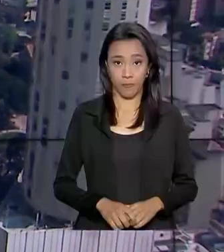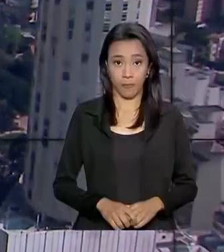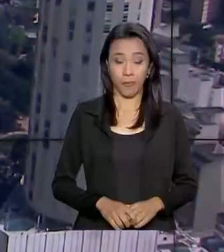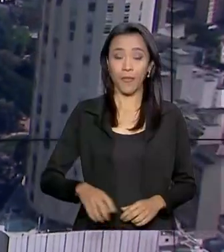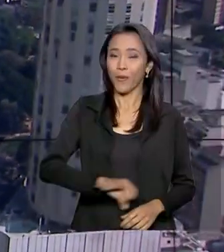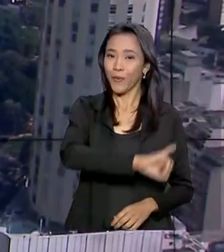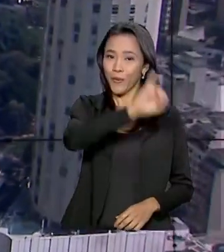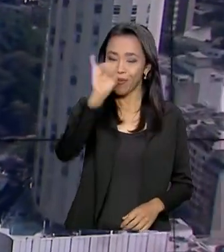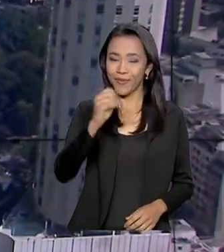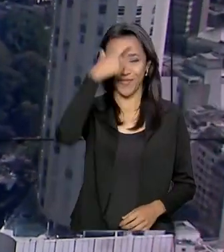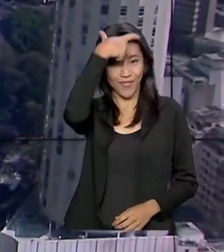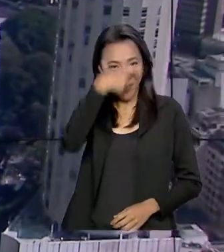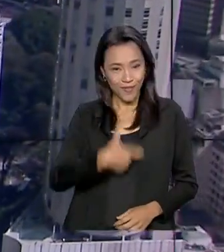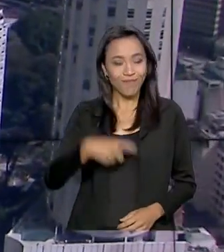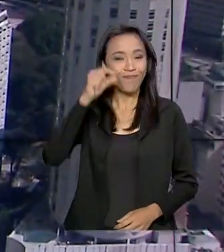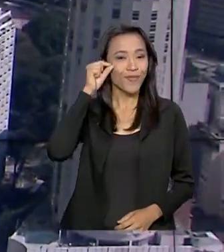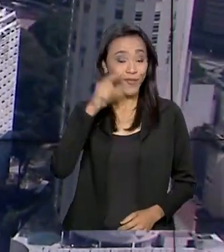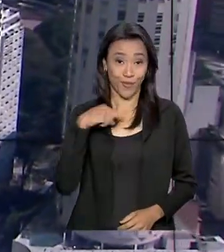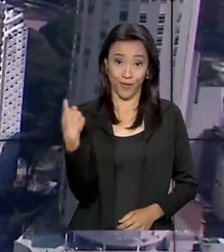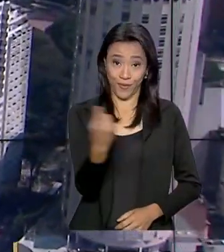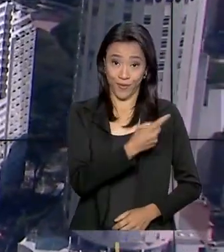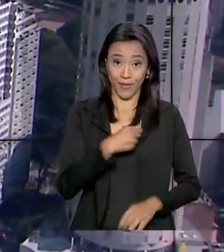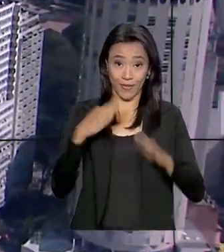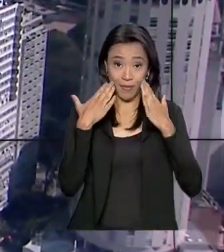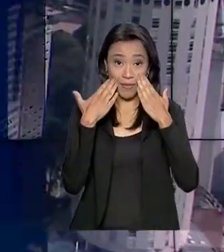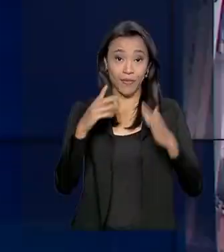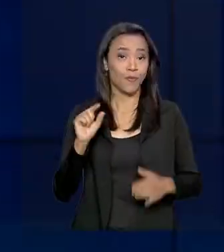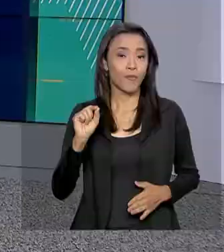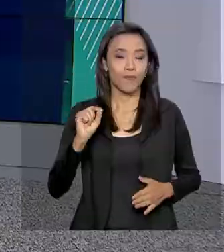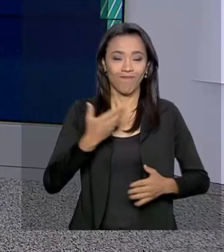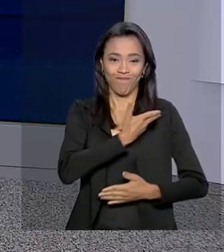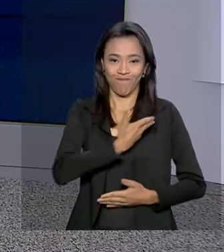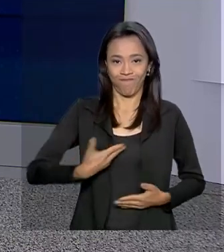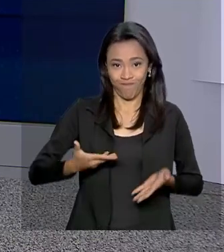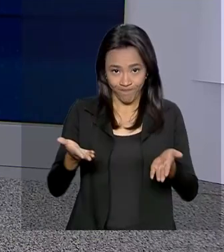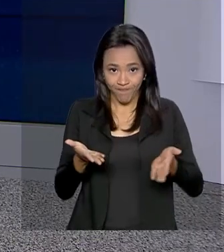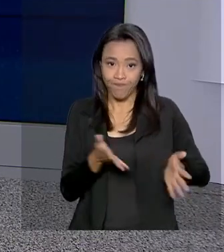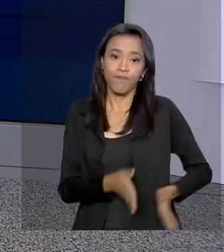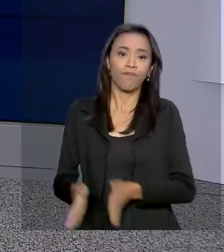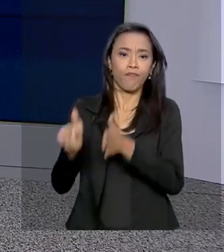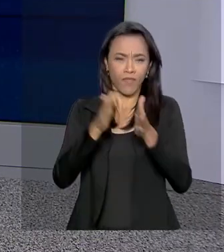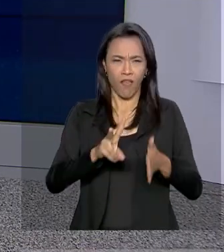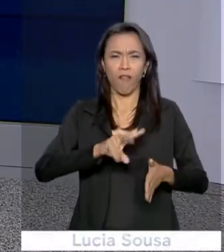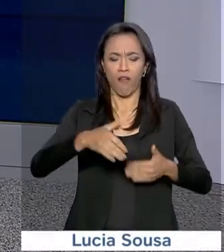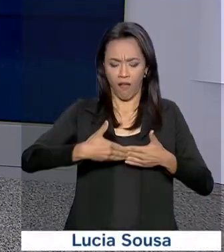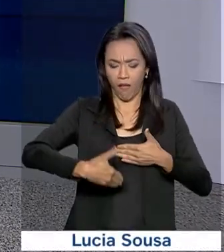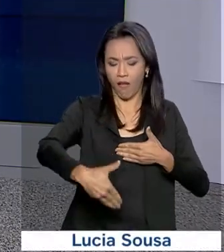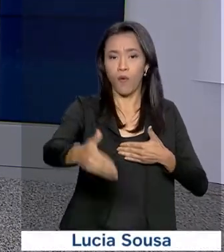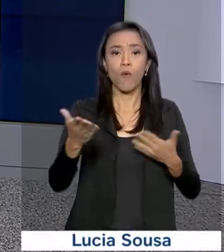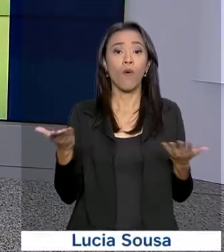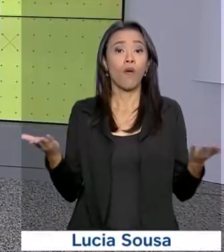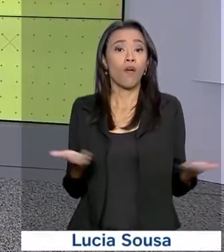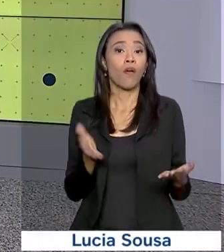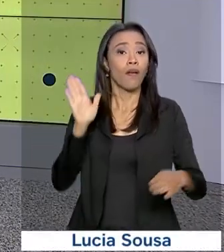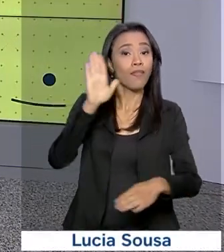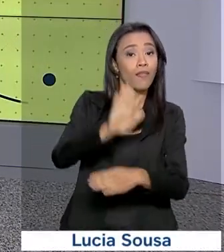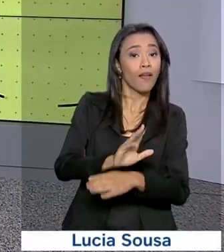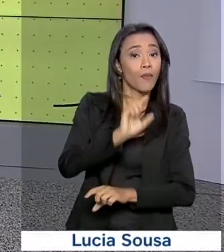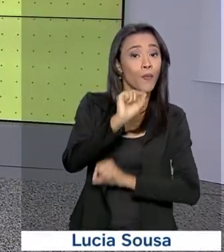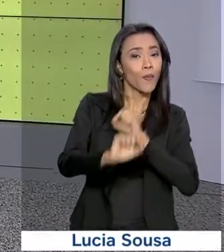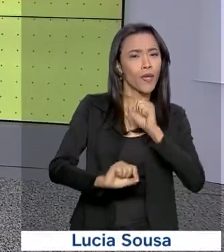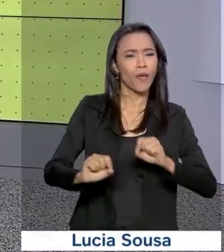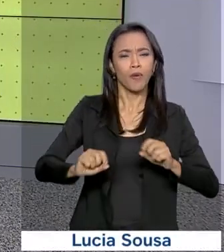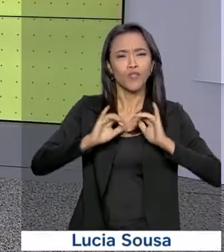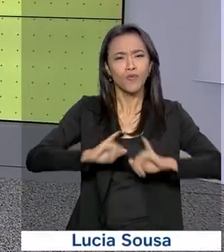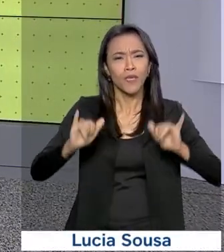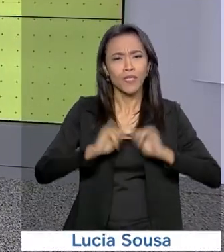Olá, eu sou o Roberto Camargo e estamos no ar com o Governo Agora. Vai ser lançada hoje à tarde, a Semana do Brasil, uma